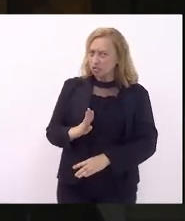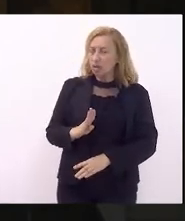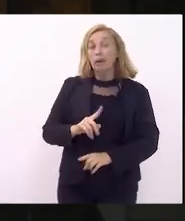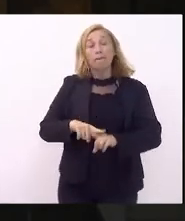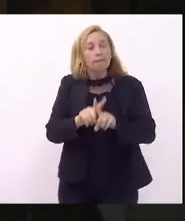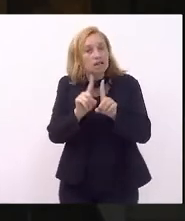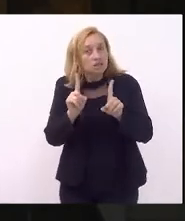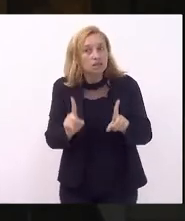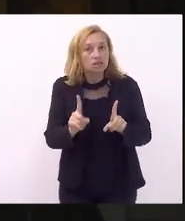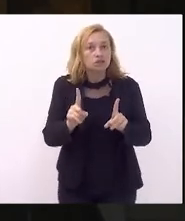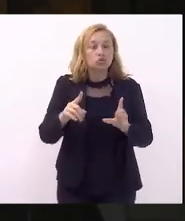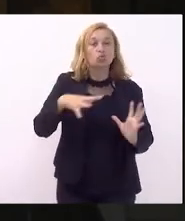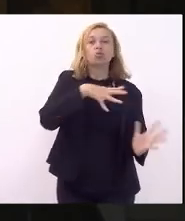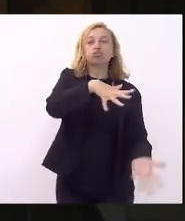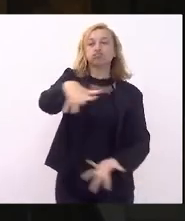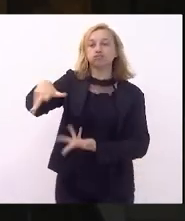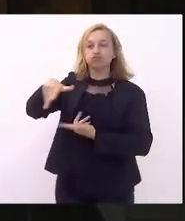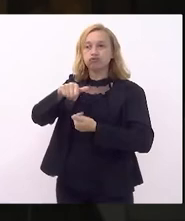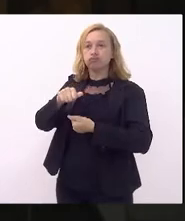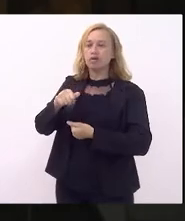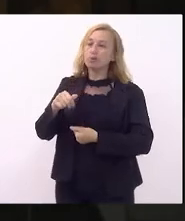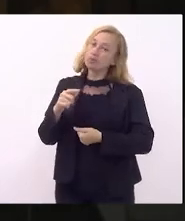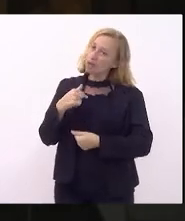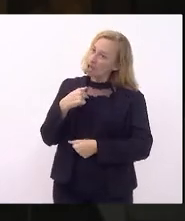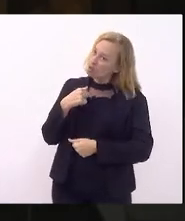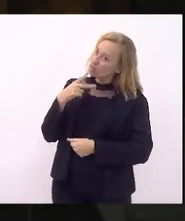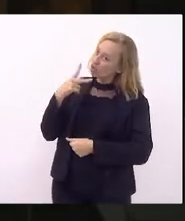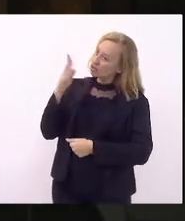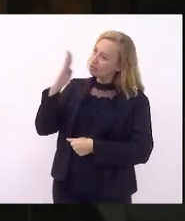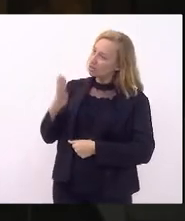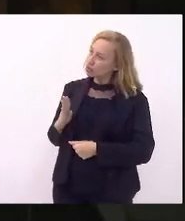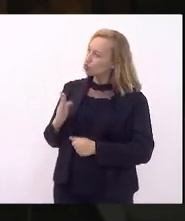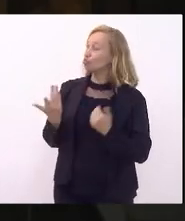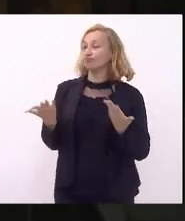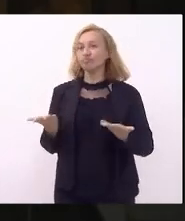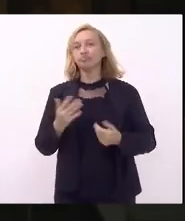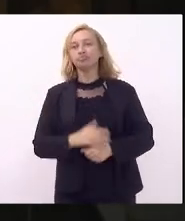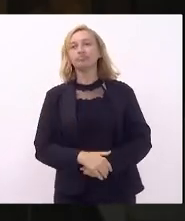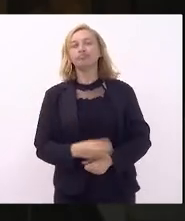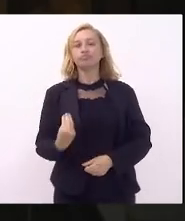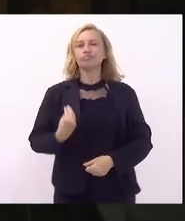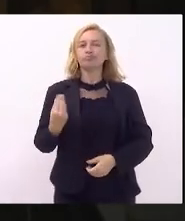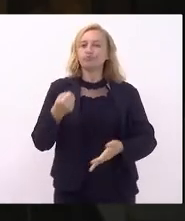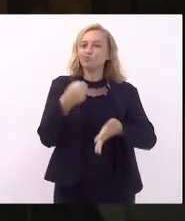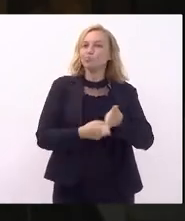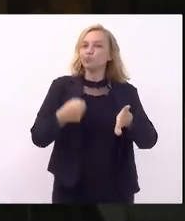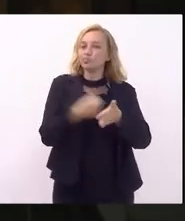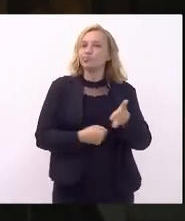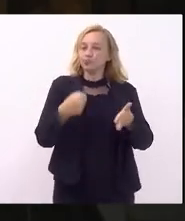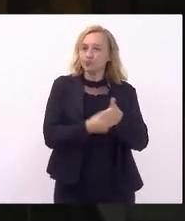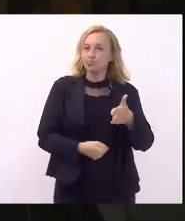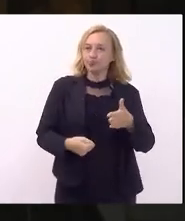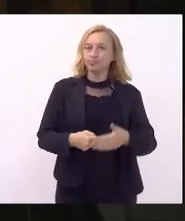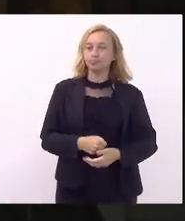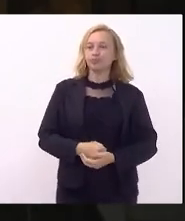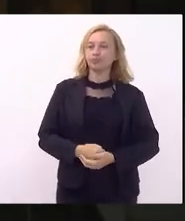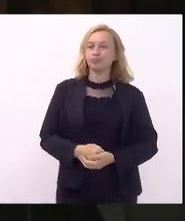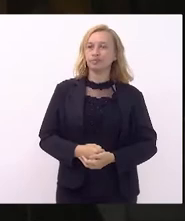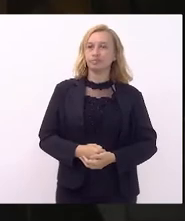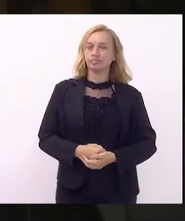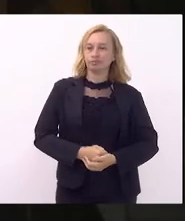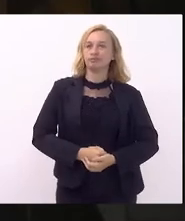mas no mundo. Mas vou dizer do Brasil. Nós vivemos uma luta entre